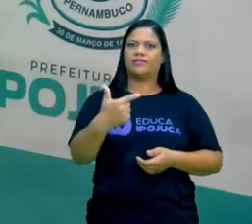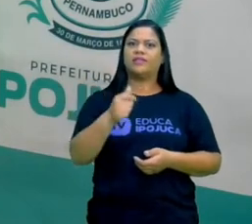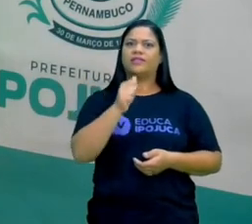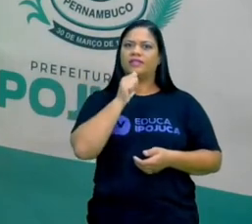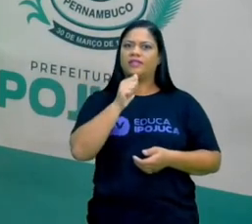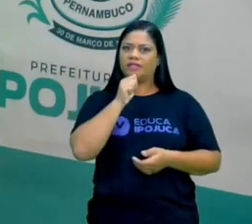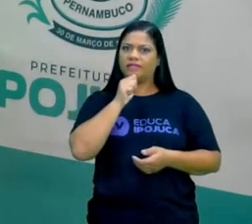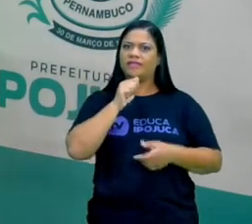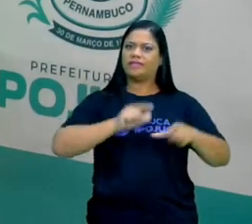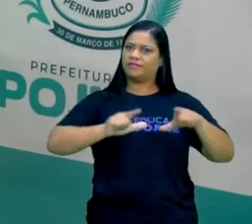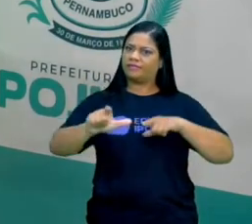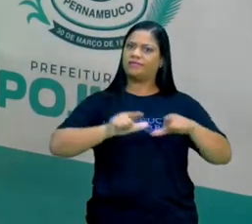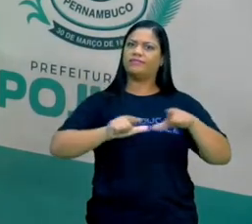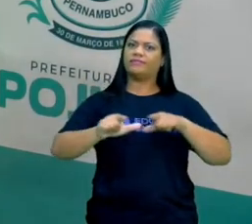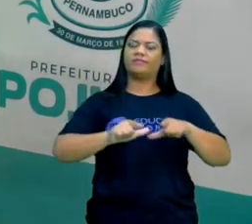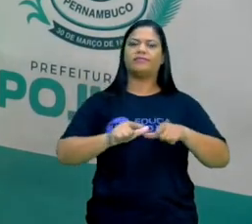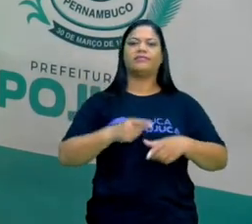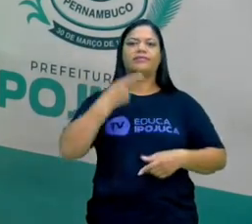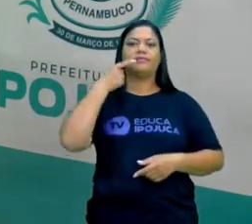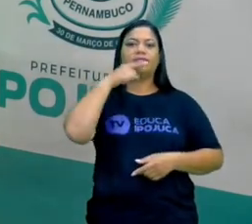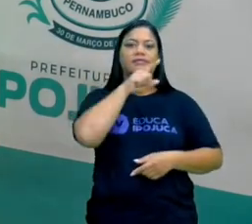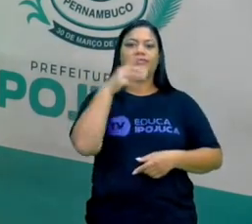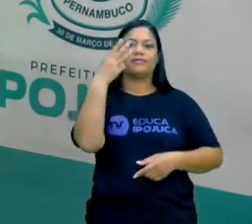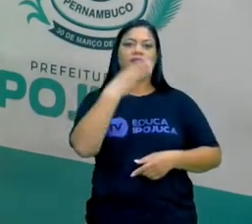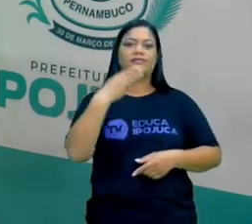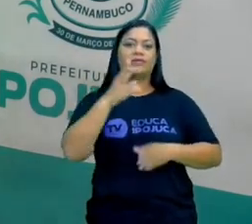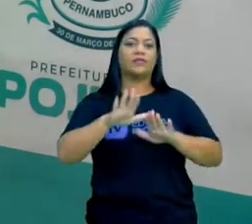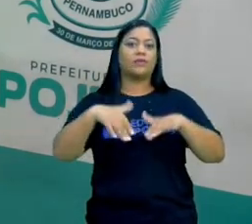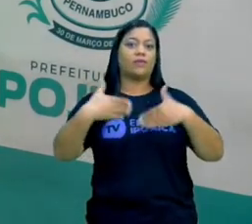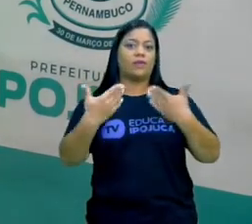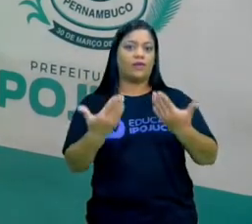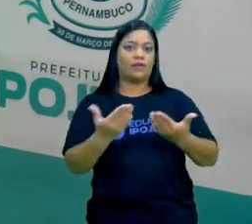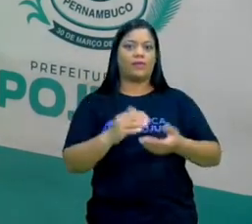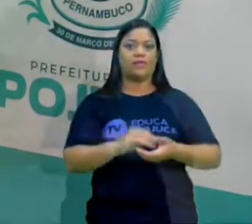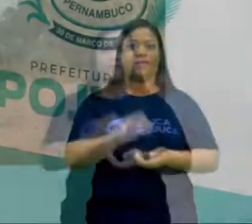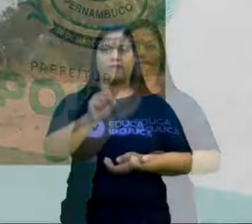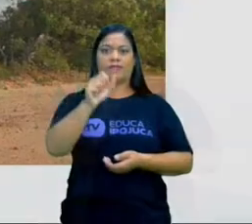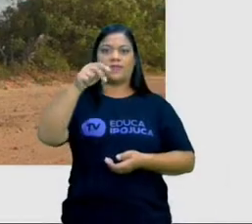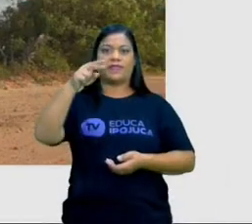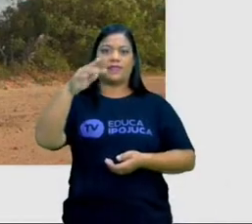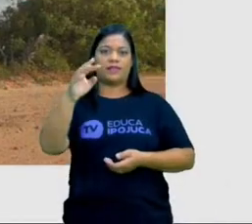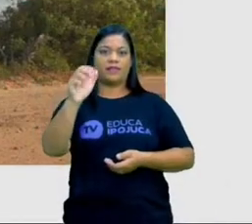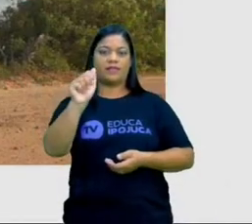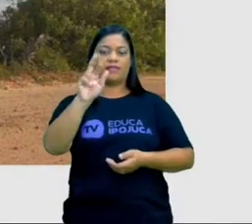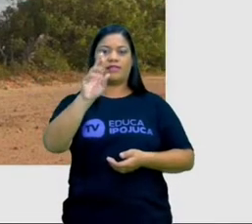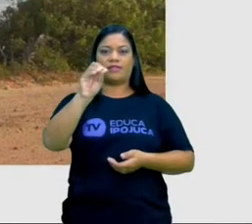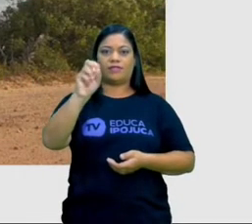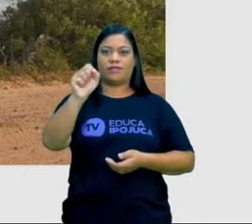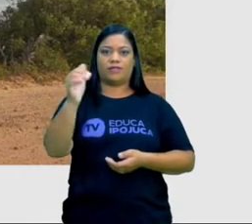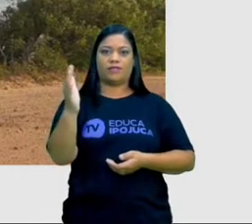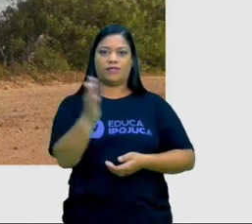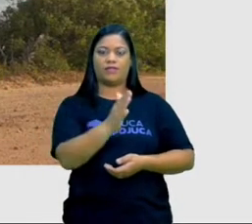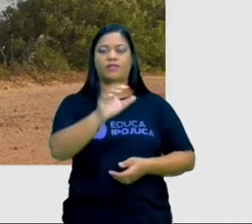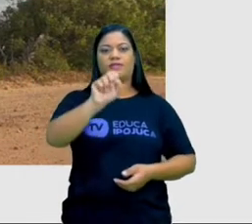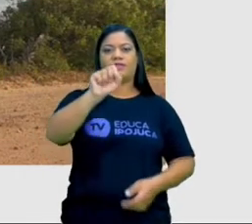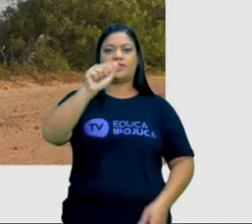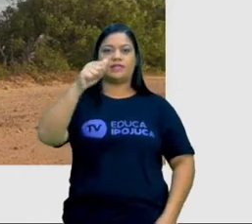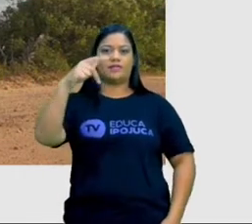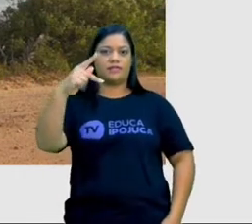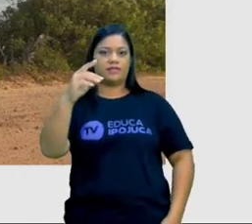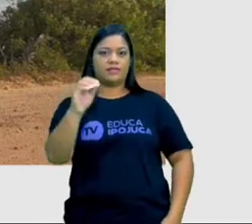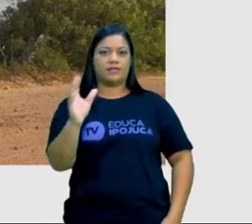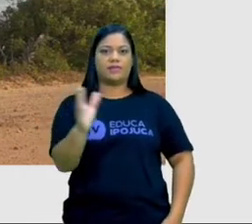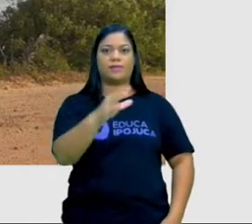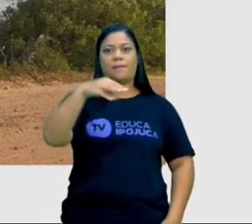produzem cana de açúcar. Quais são esses engenhos? Engenho Santa Rosa, engenho Saco, engenho Queluz,